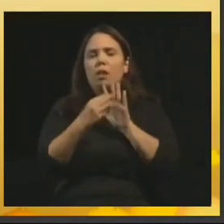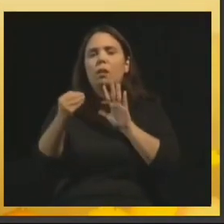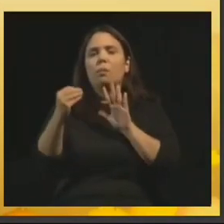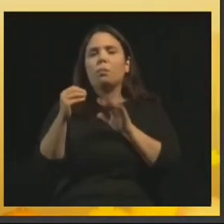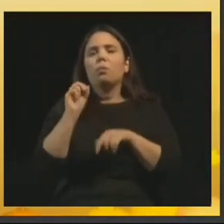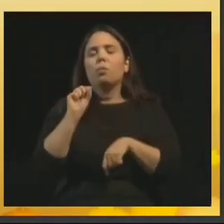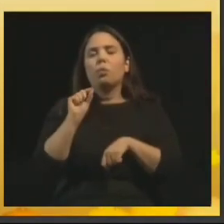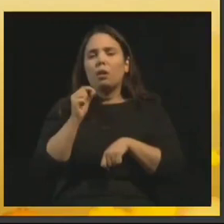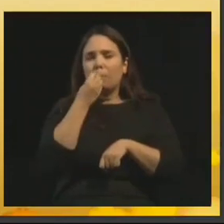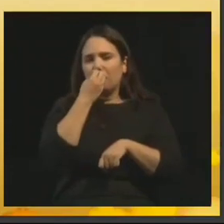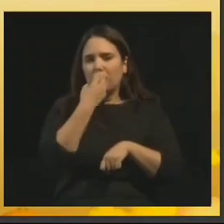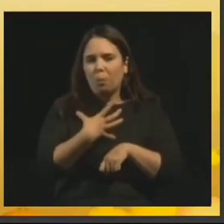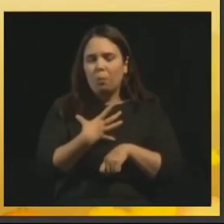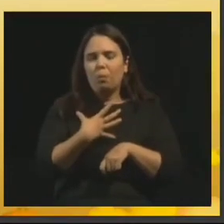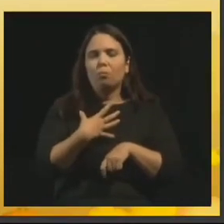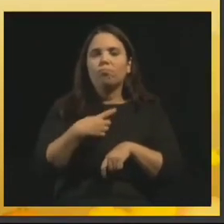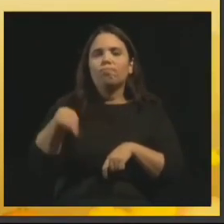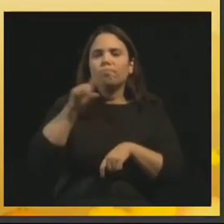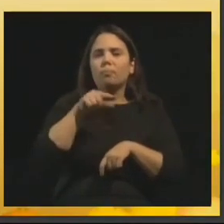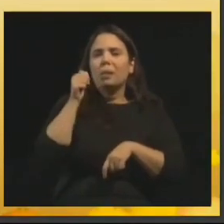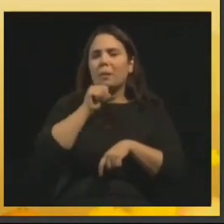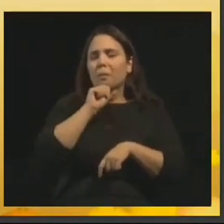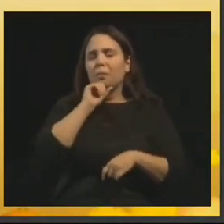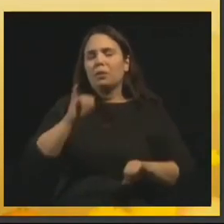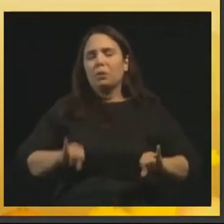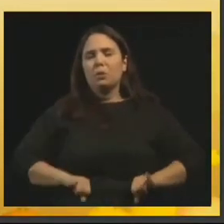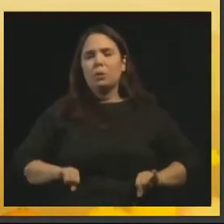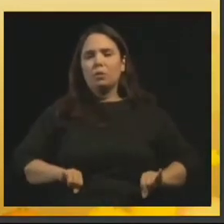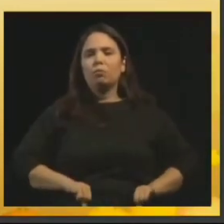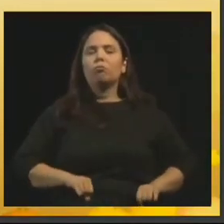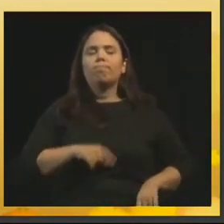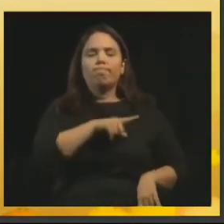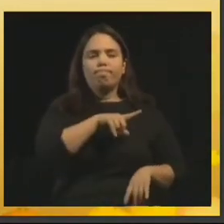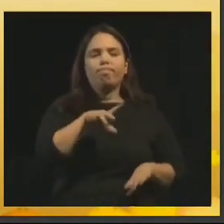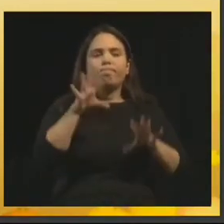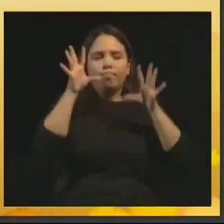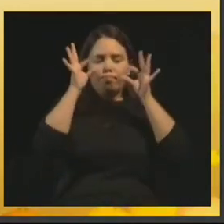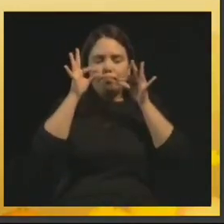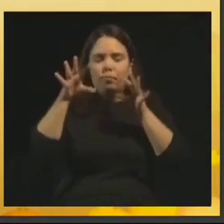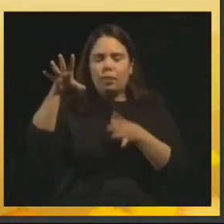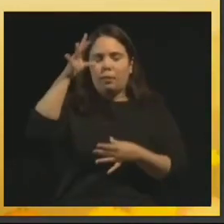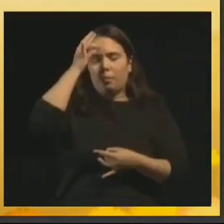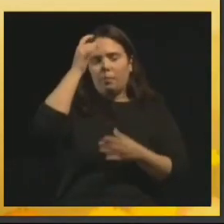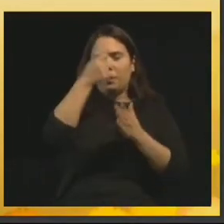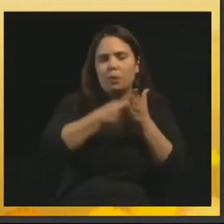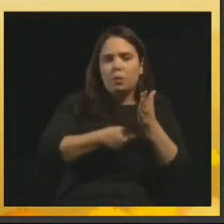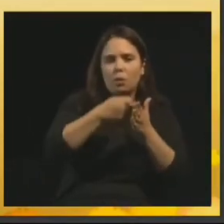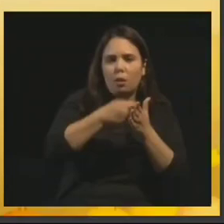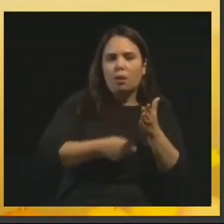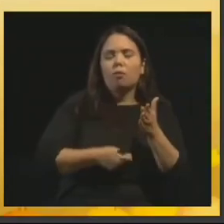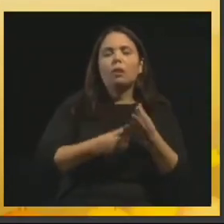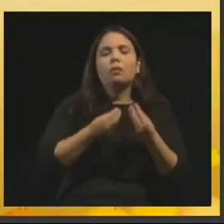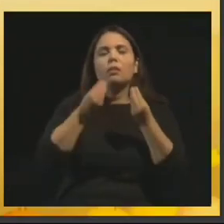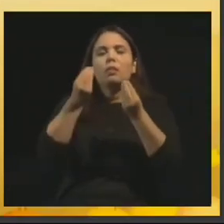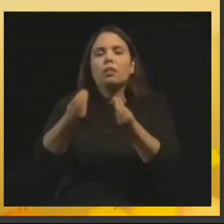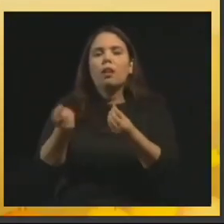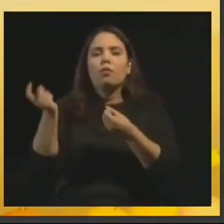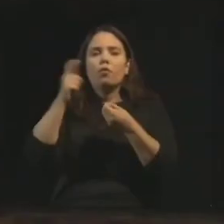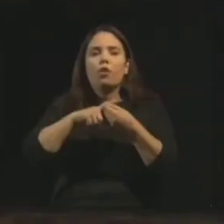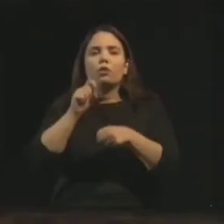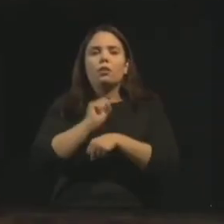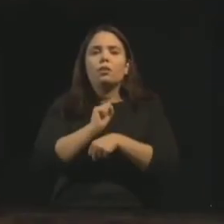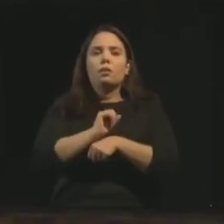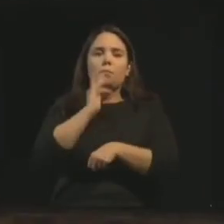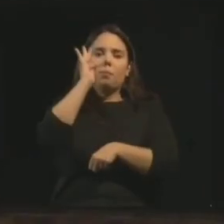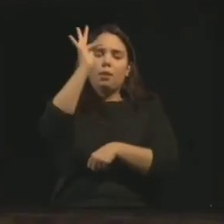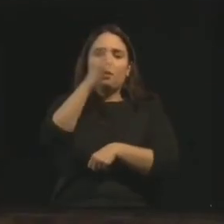para as mãezinhas sofridas. Em textos psicografados, devolvia a esperança de seus